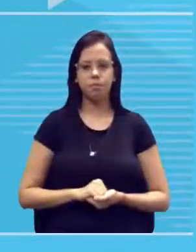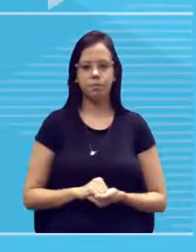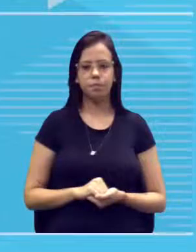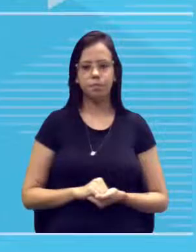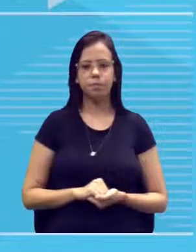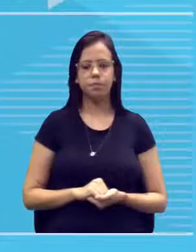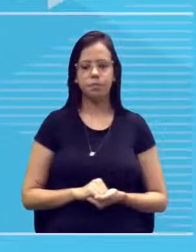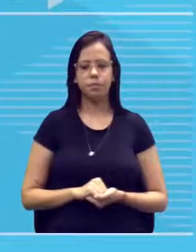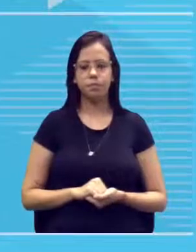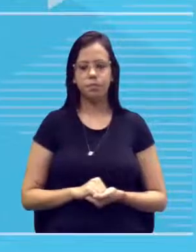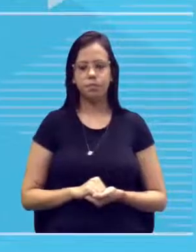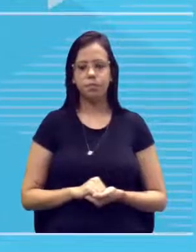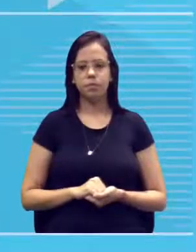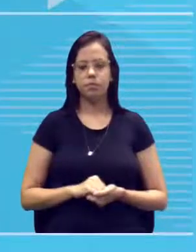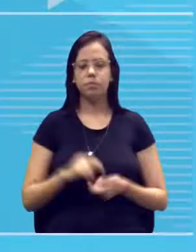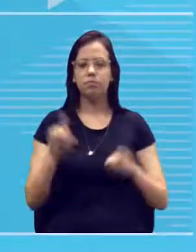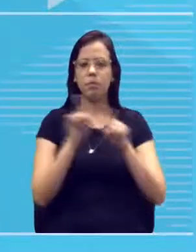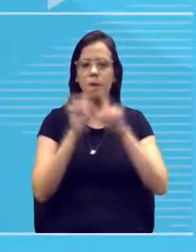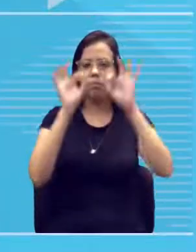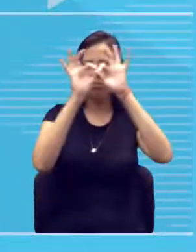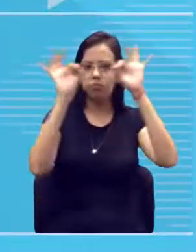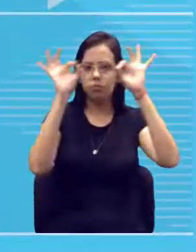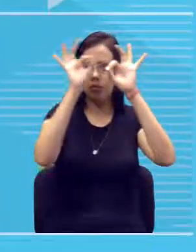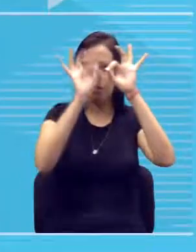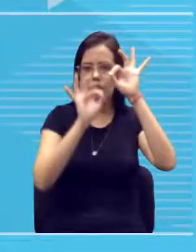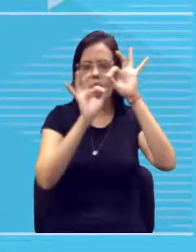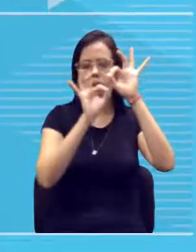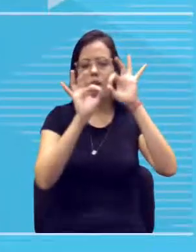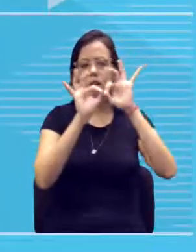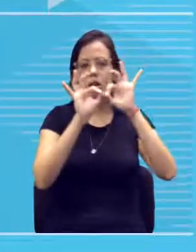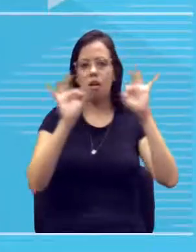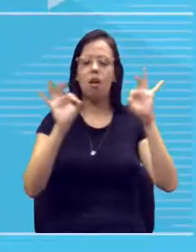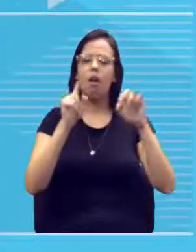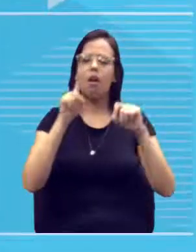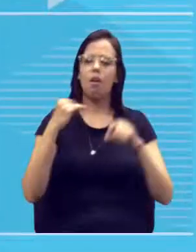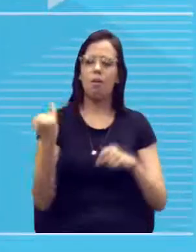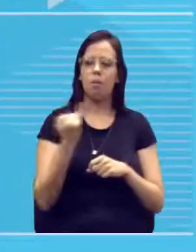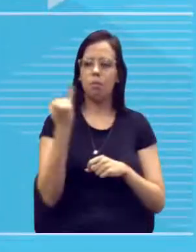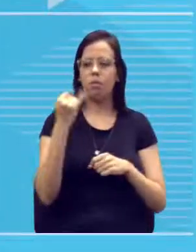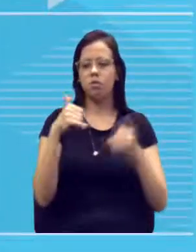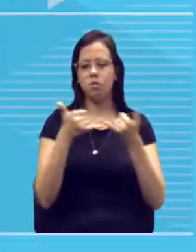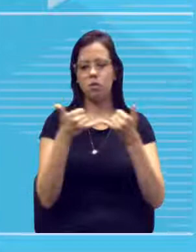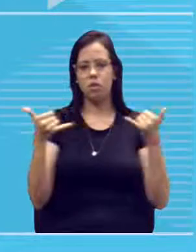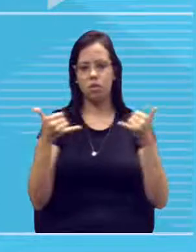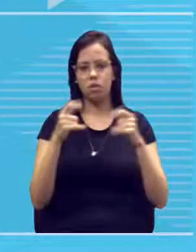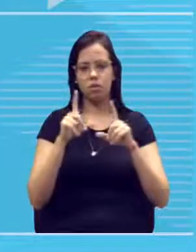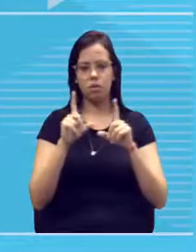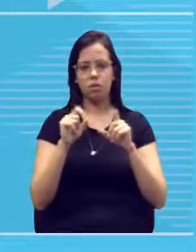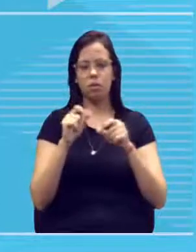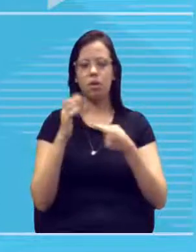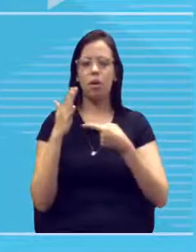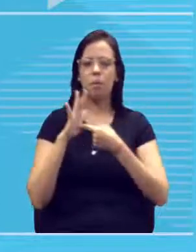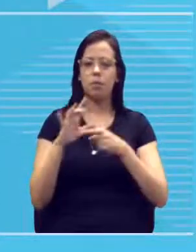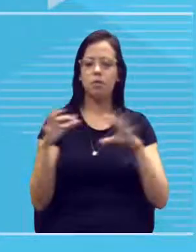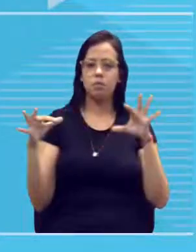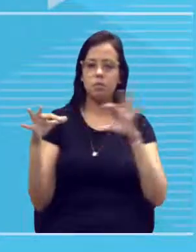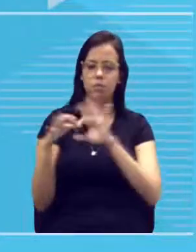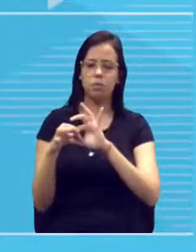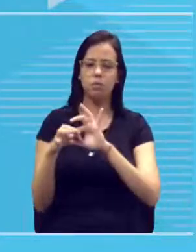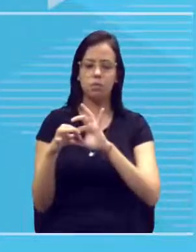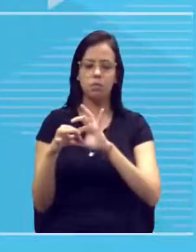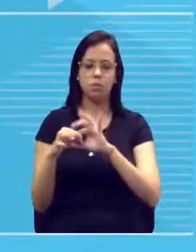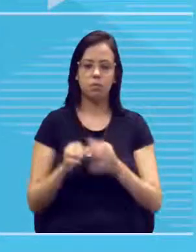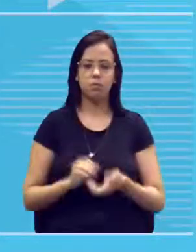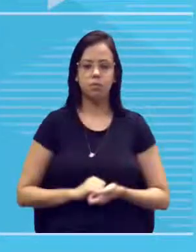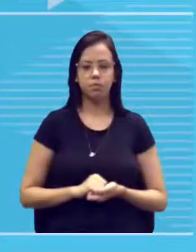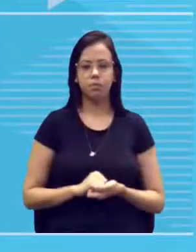E sim, as linhas também são importantes, tá? Aqui a gente só tem algum tipo de linha, elas apresentam para a gente as conexões, tá?